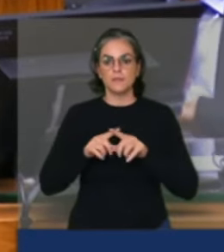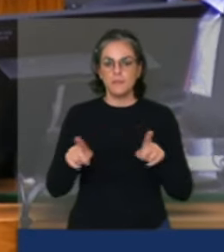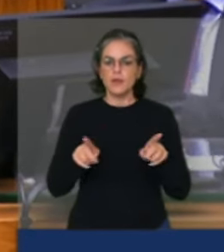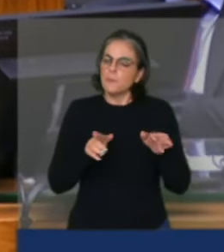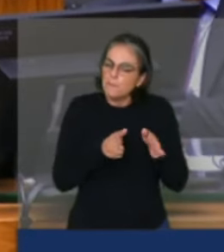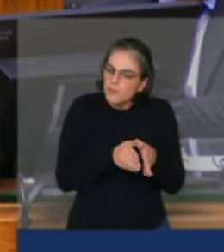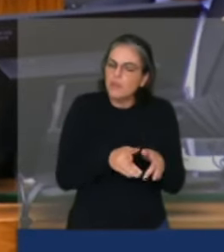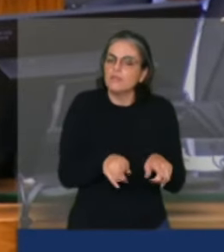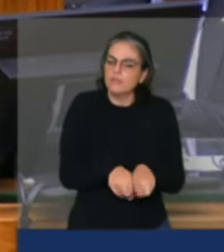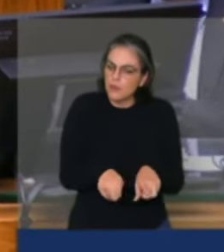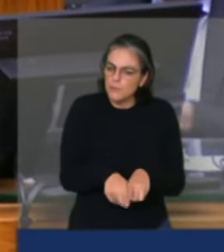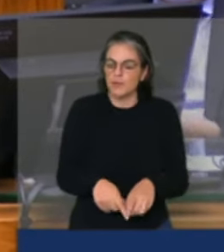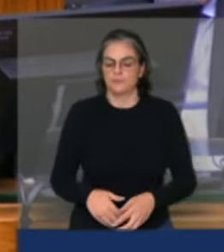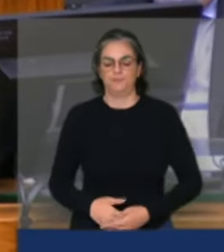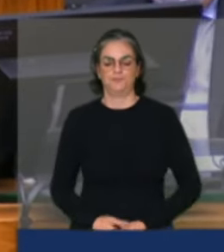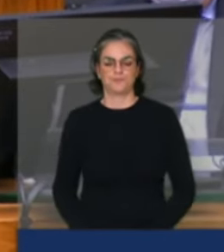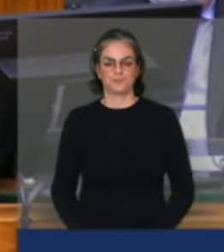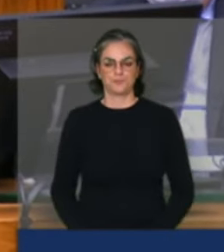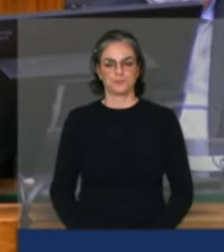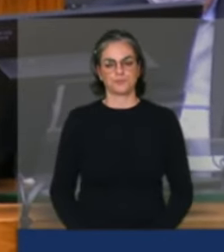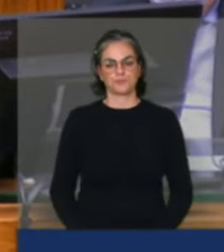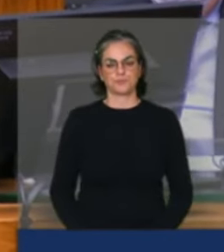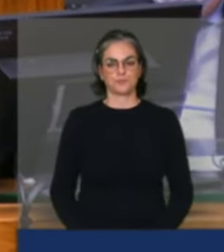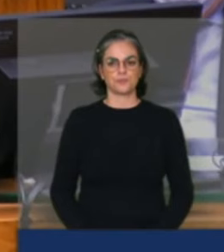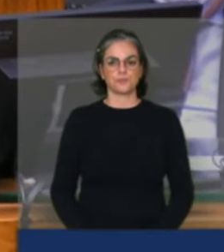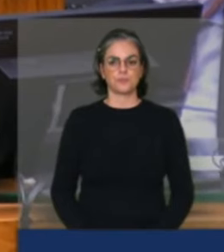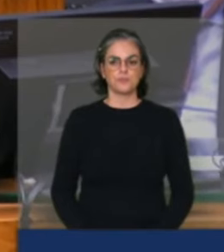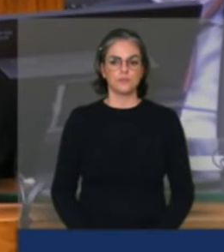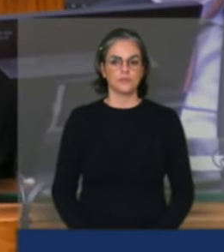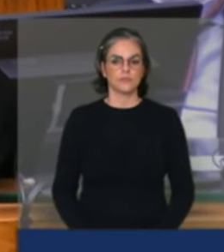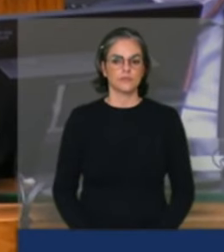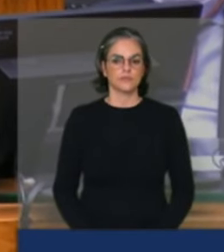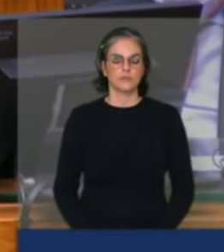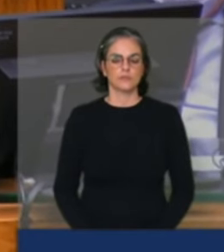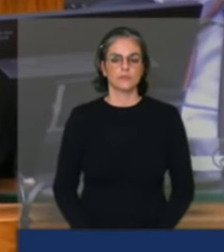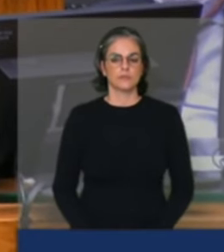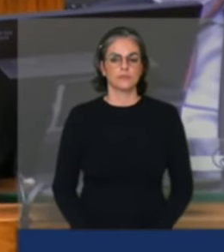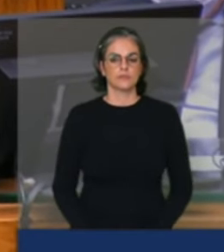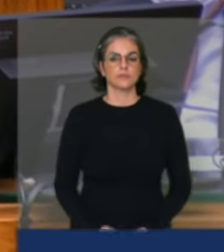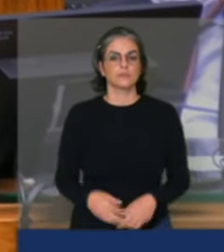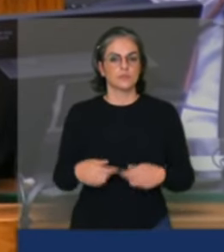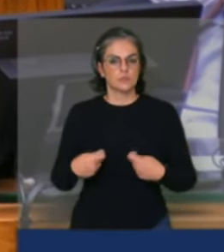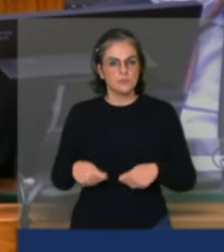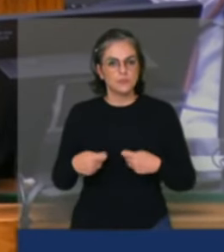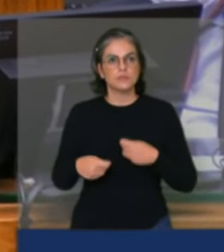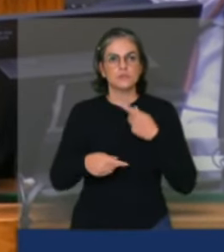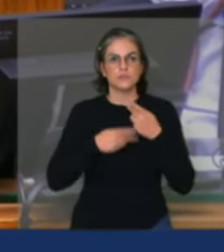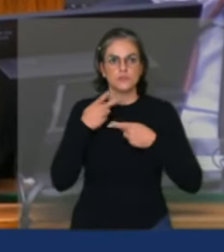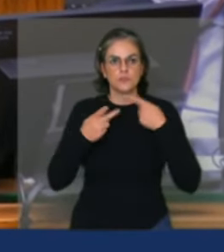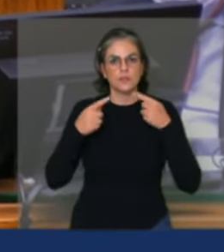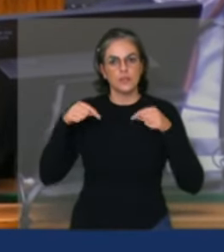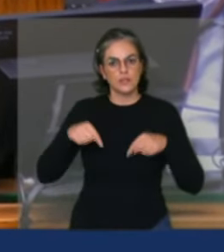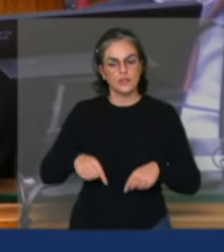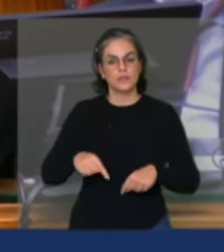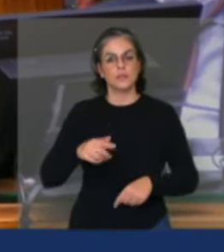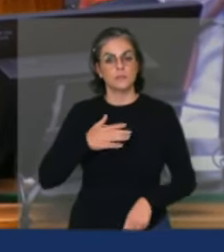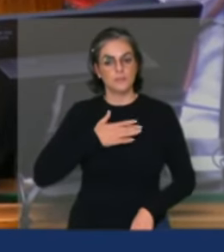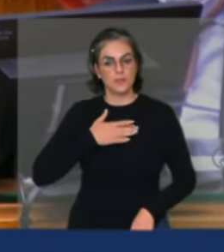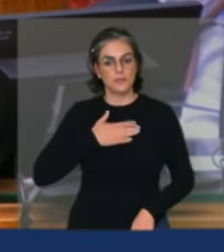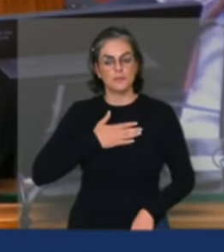também eu não posso deixar de registrar deixar registrar na casa da Câmara Federal que para mim foi um grande